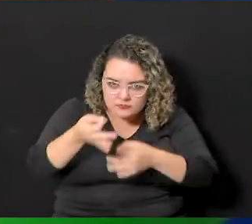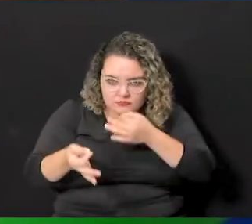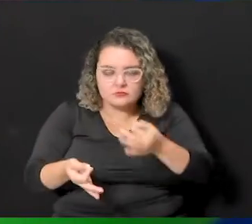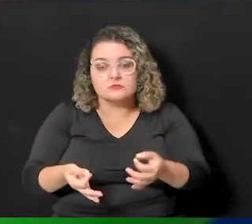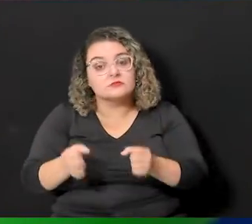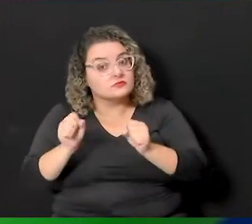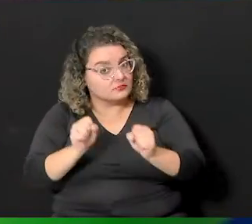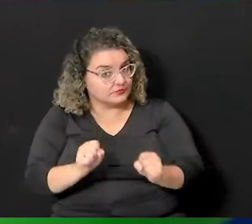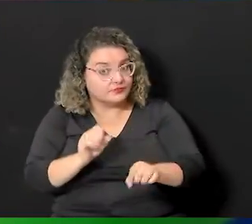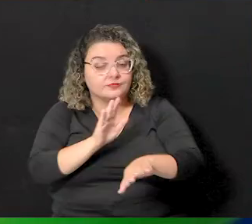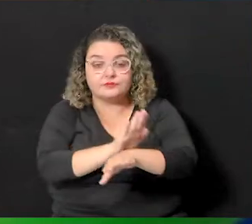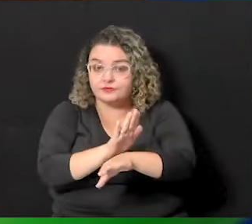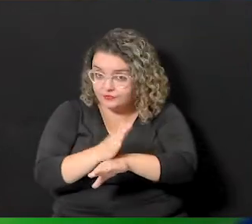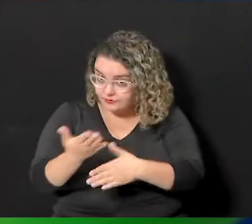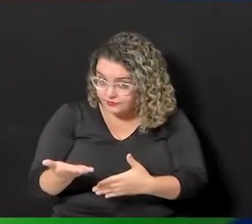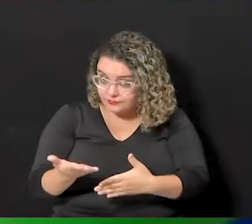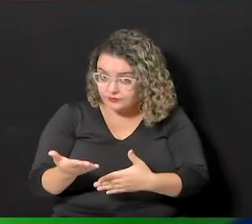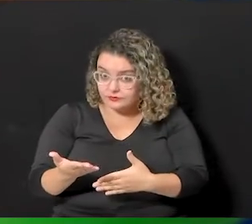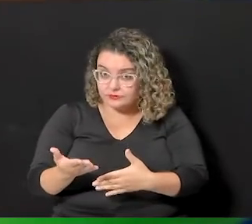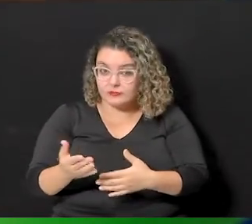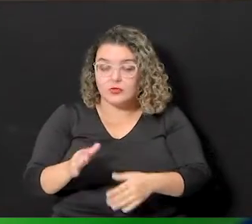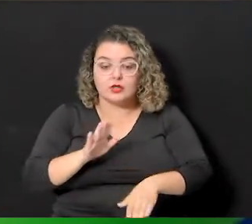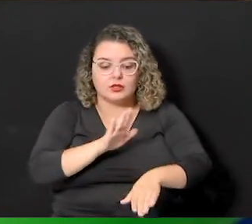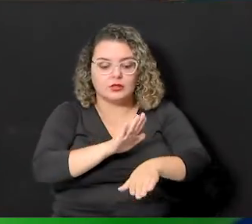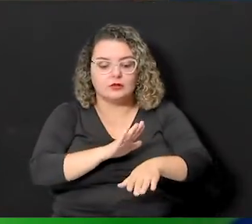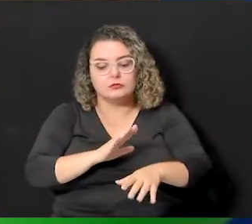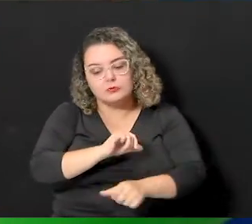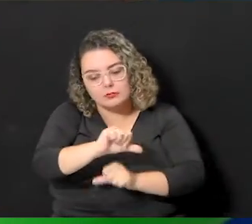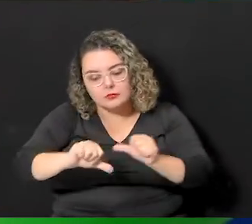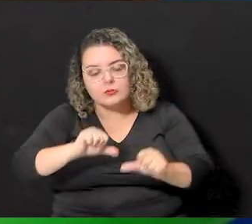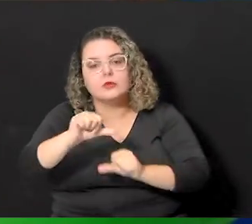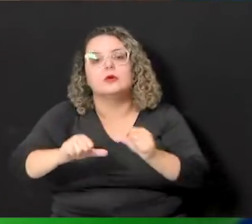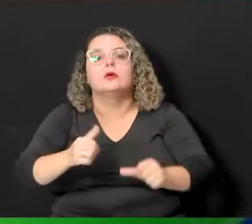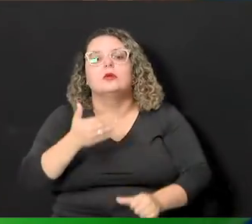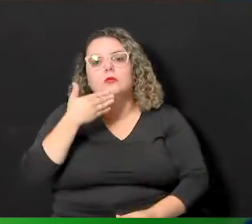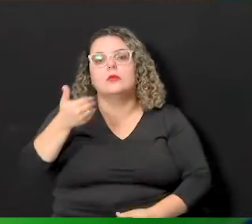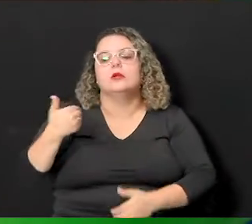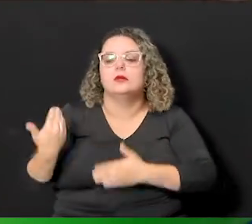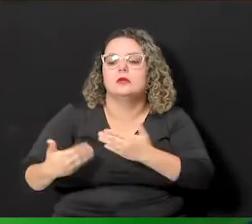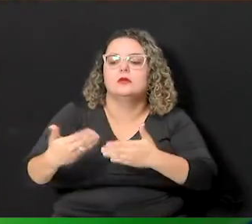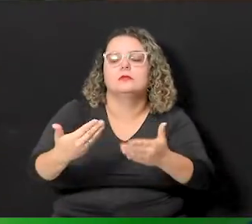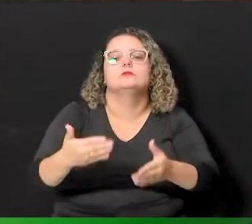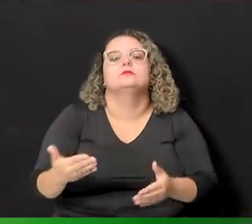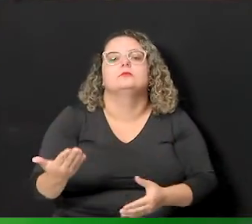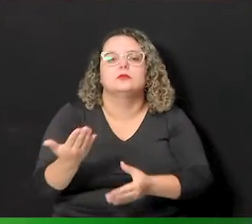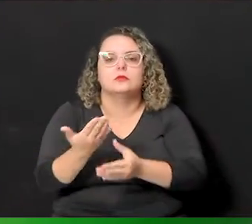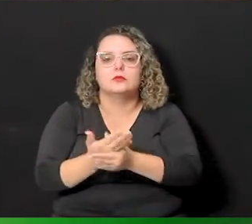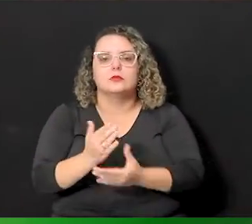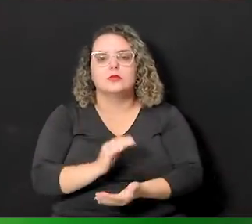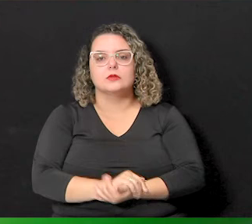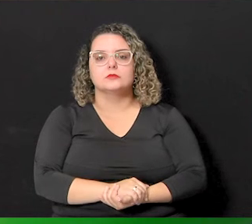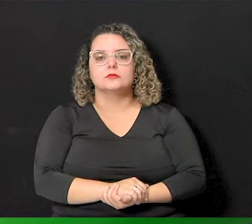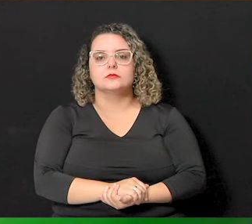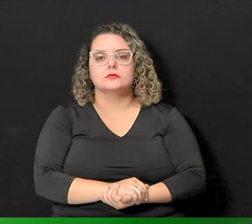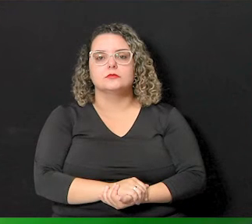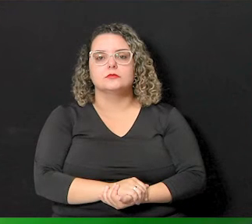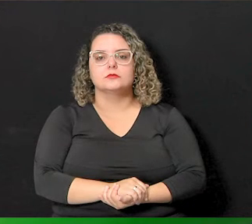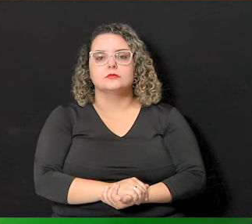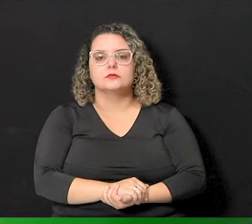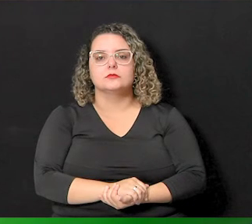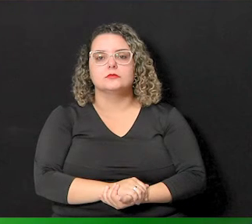das suas opiniões, enfim, e poder contribuir para subsidiar a tramitação do projeto na casa.